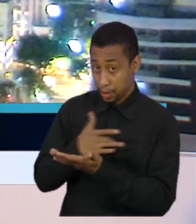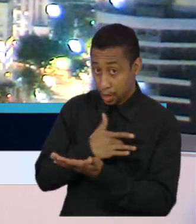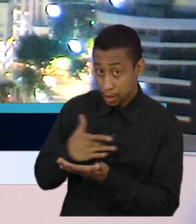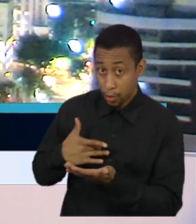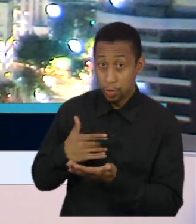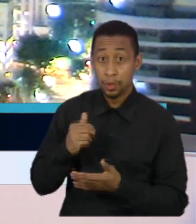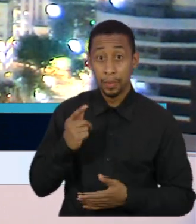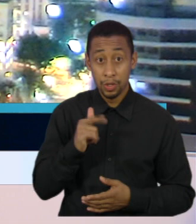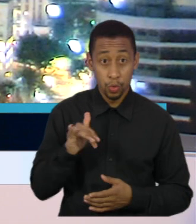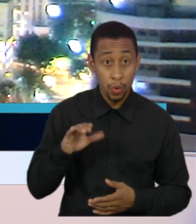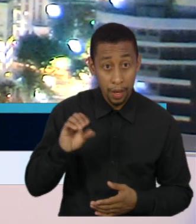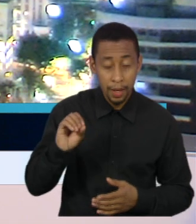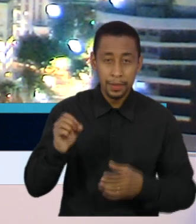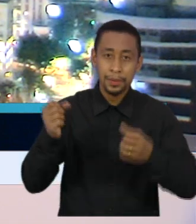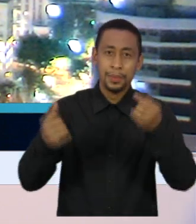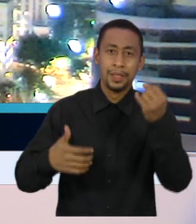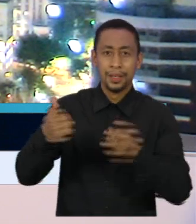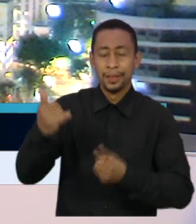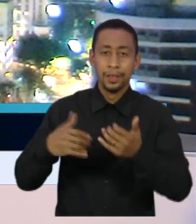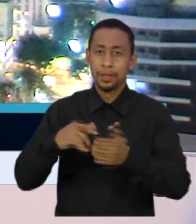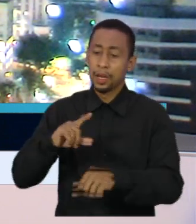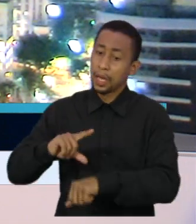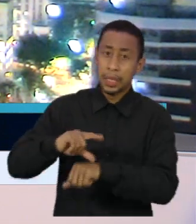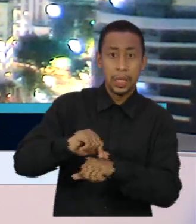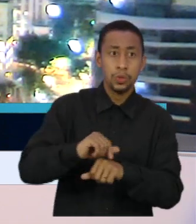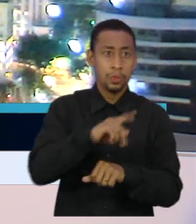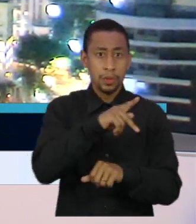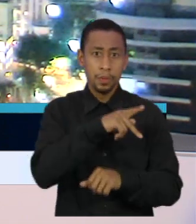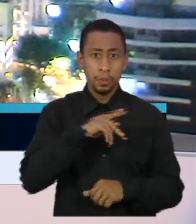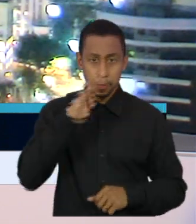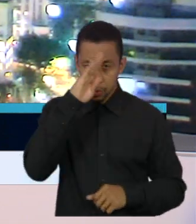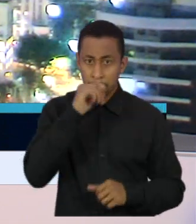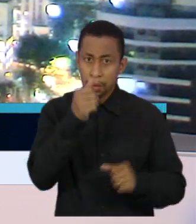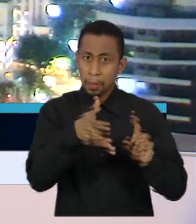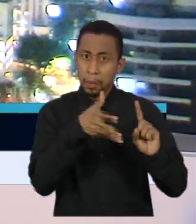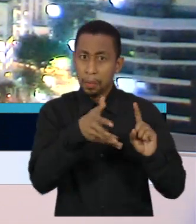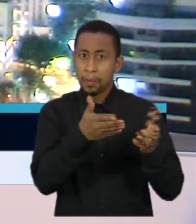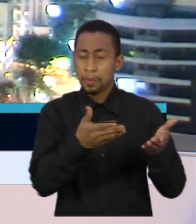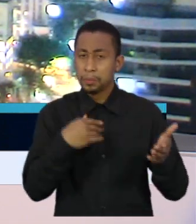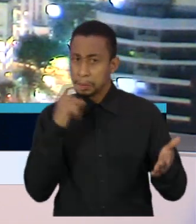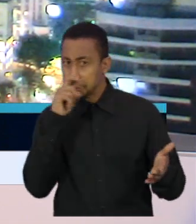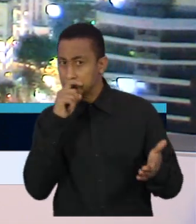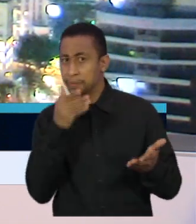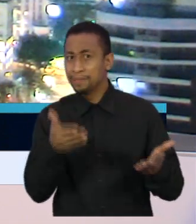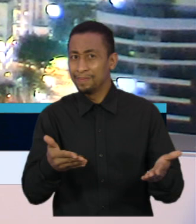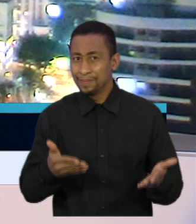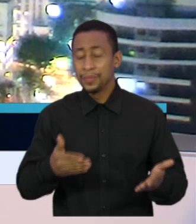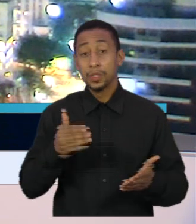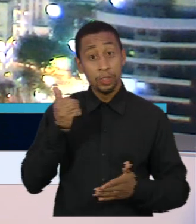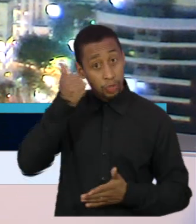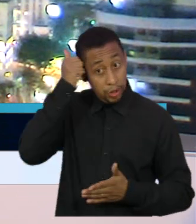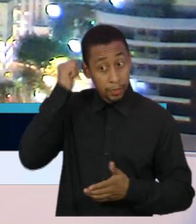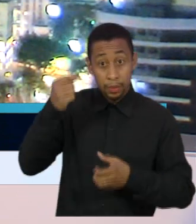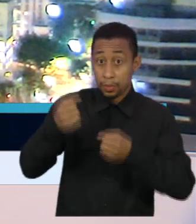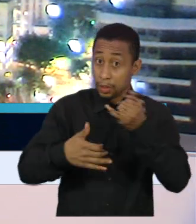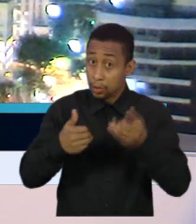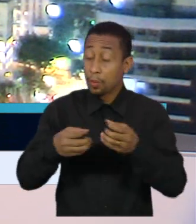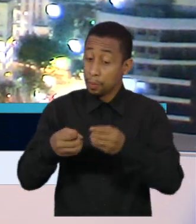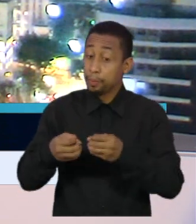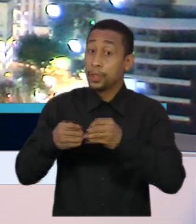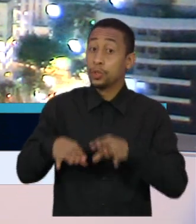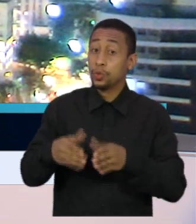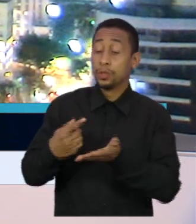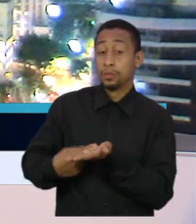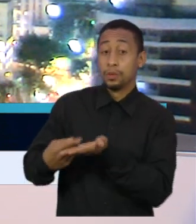negou o atraso nas tratativas após fala do presidente. Dimas Covas também citou outros momentos que prejudicaram as